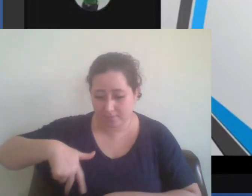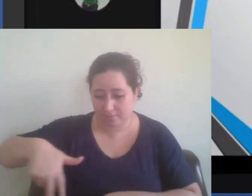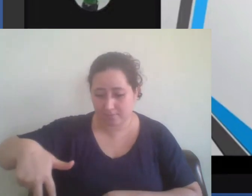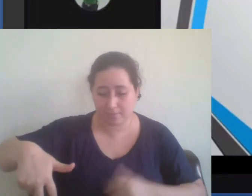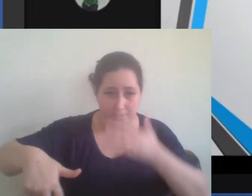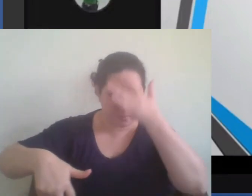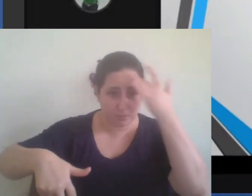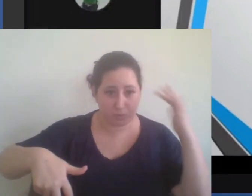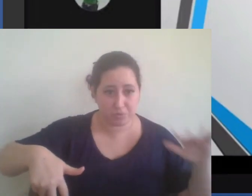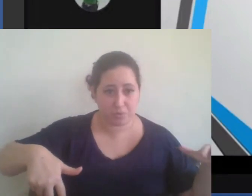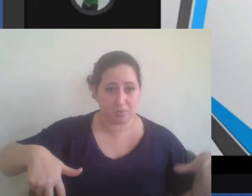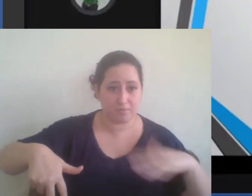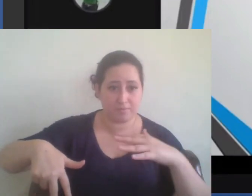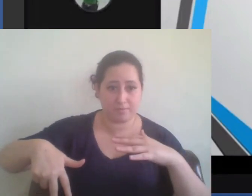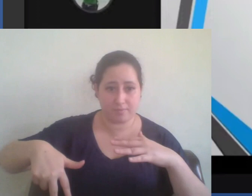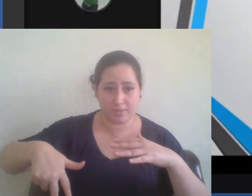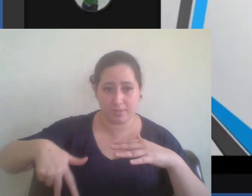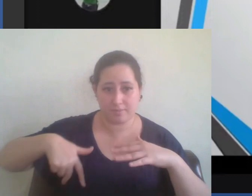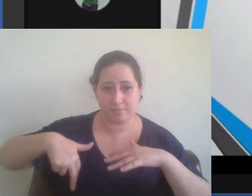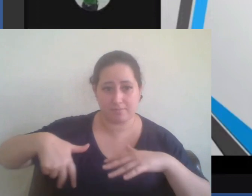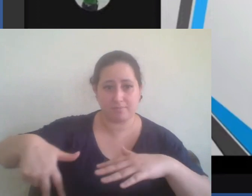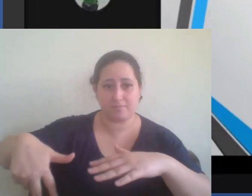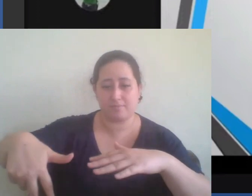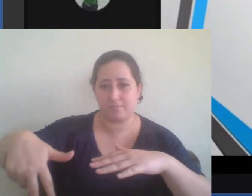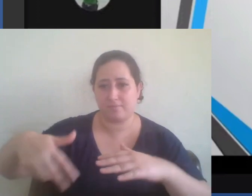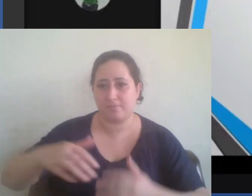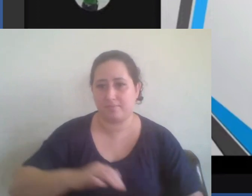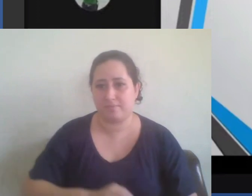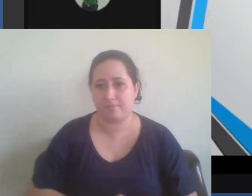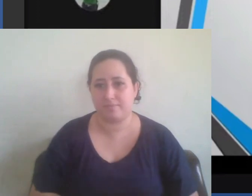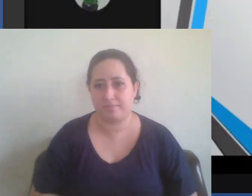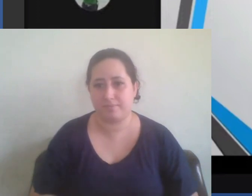das cidades francesas